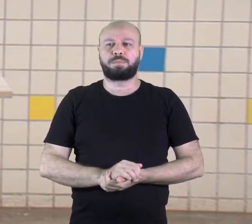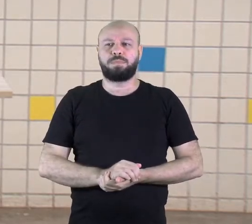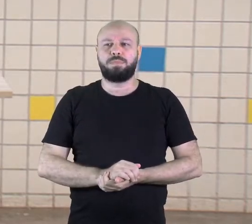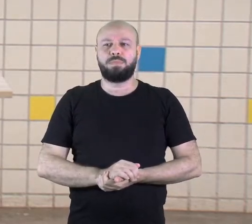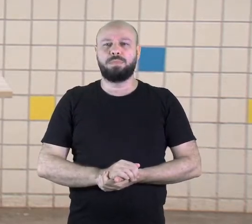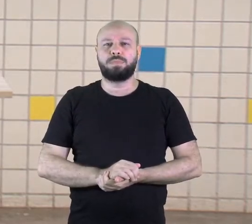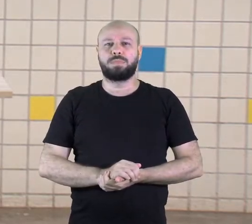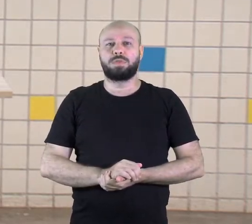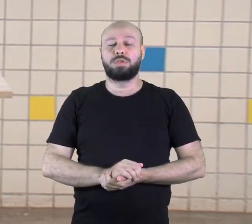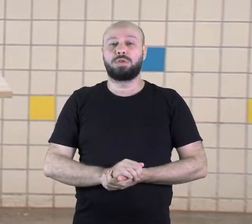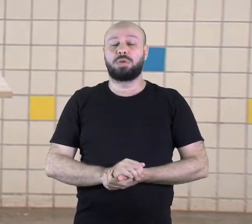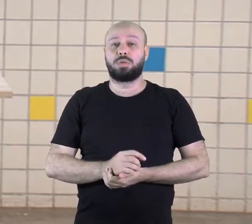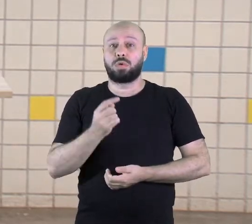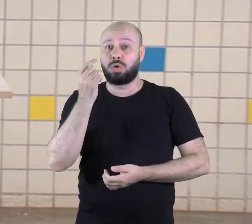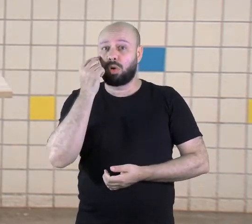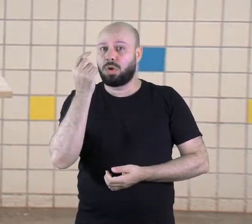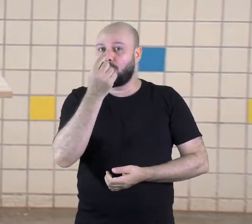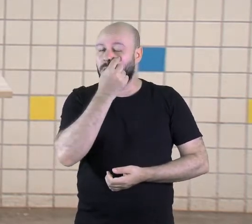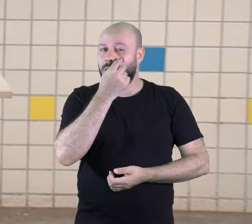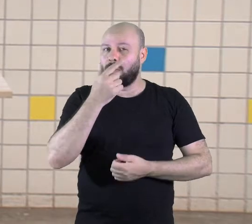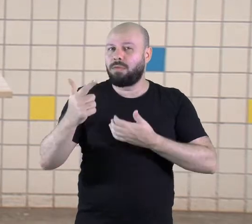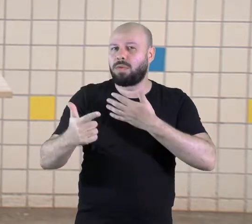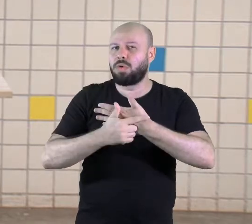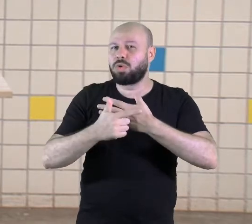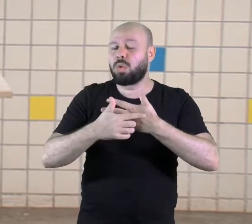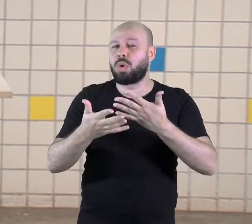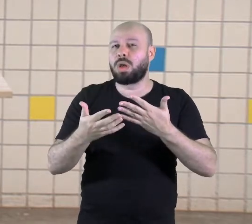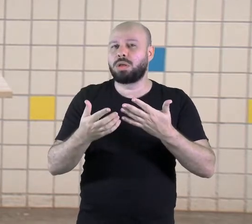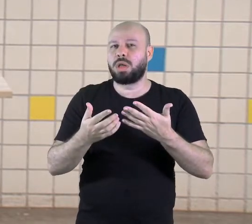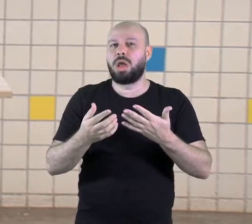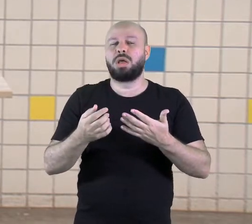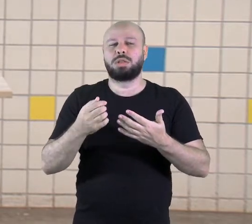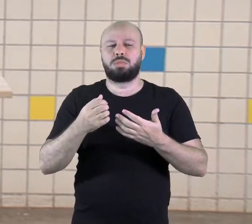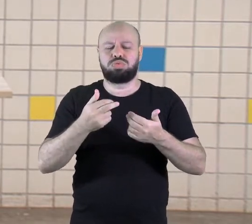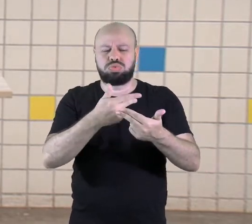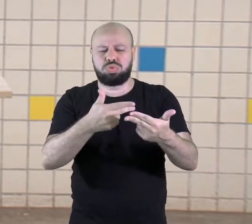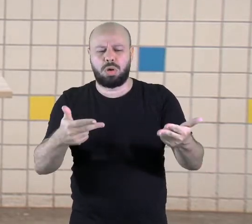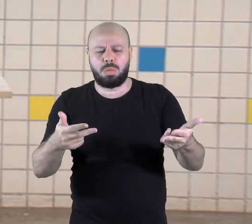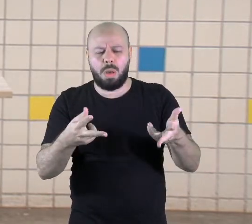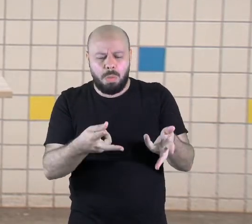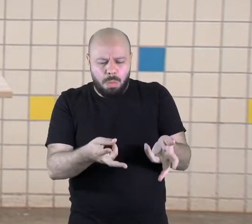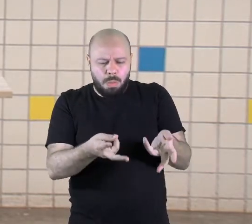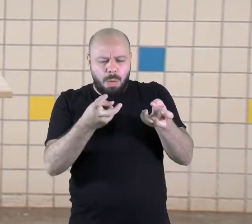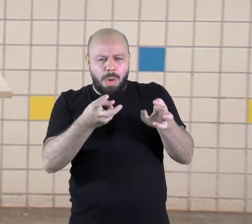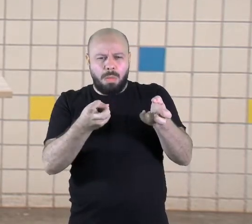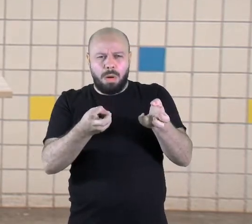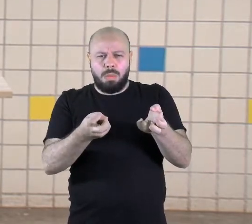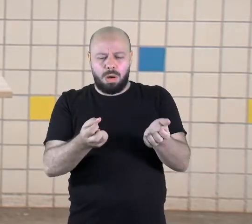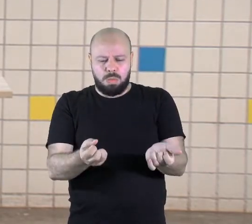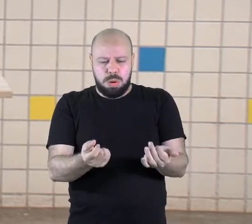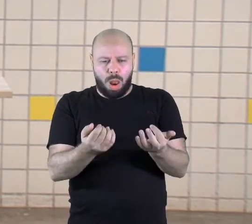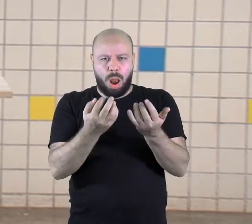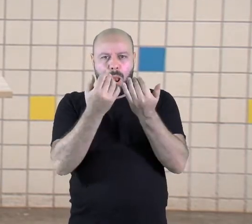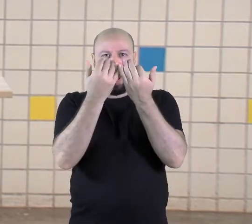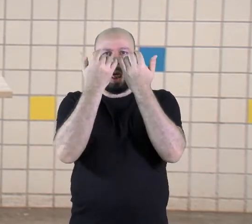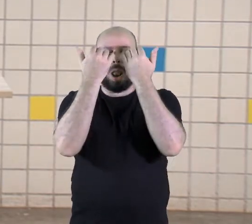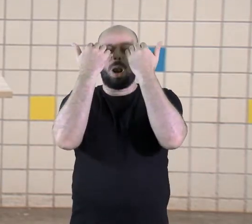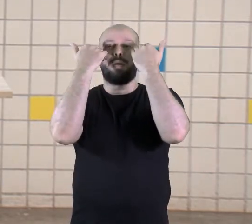olhos? Eles recebem, capitam as cores e